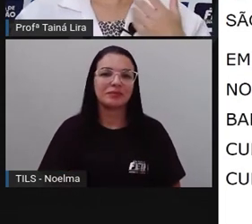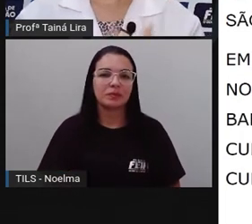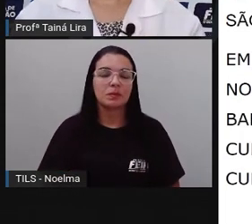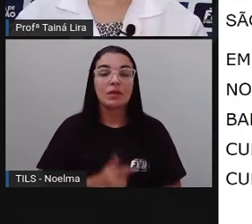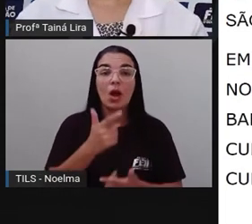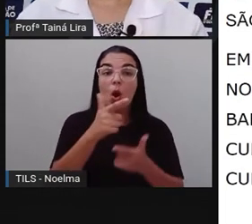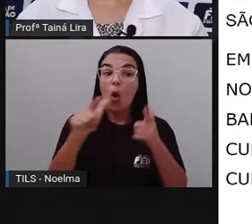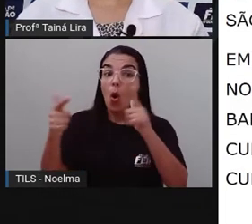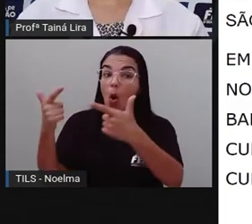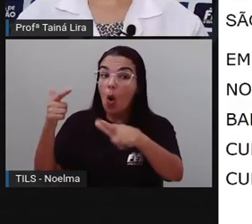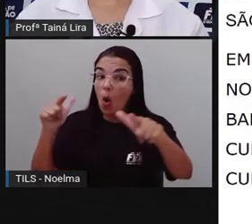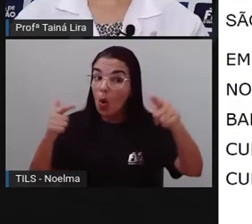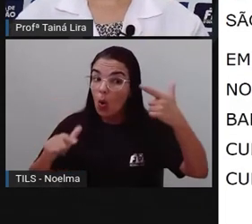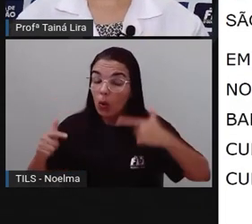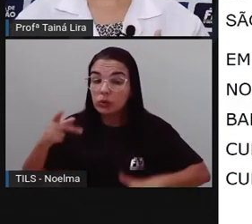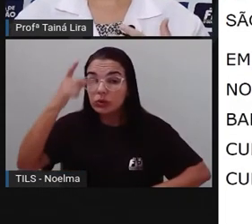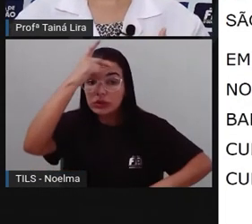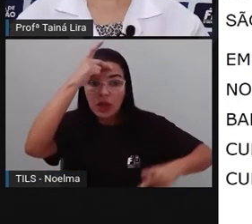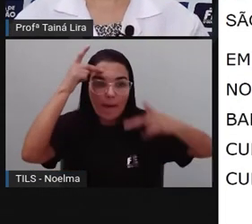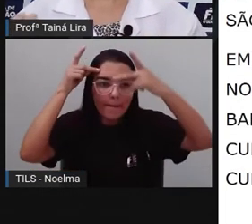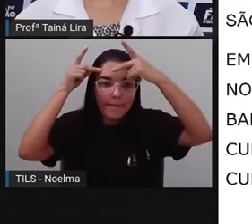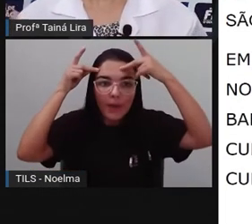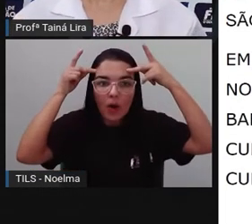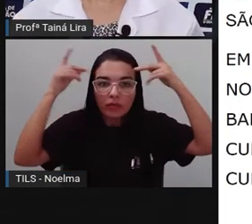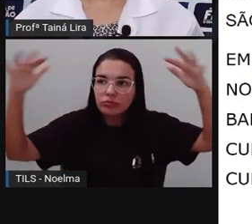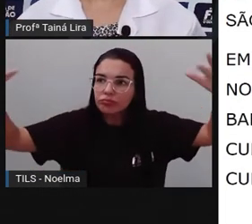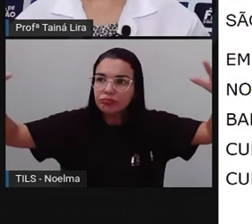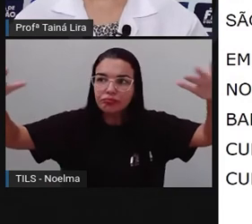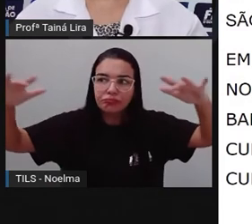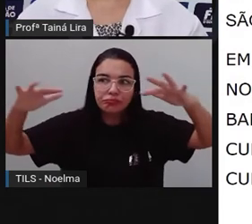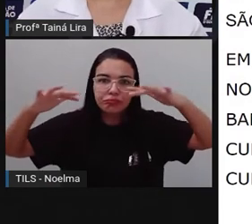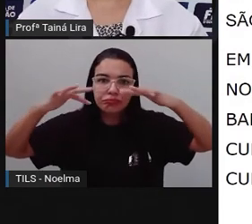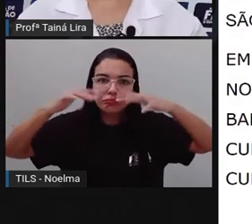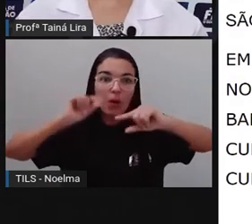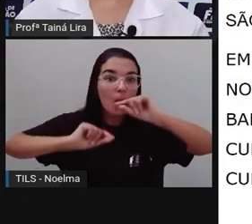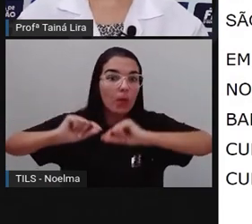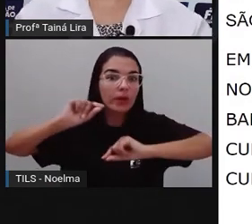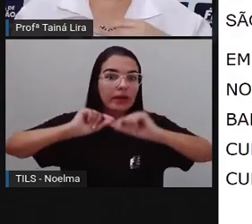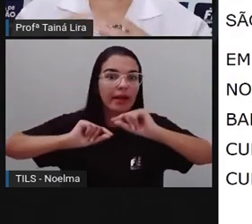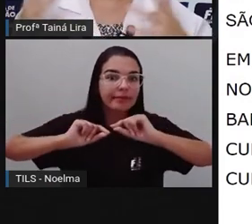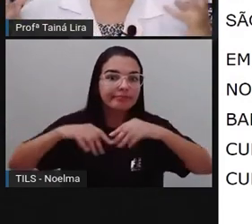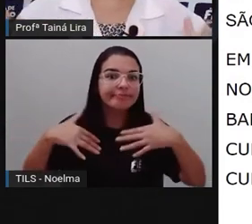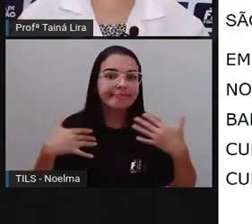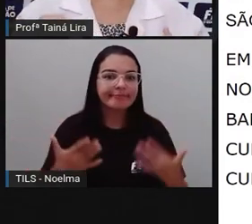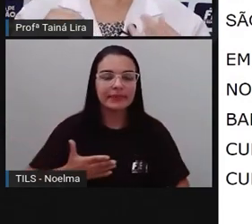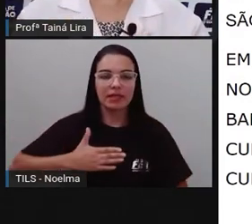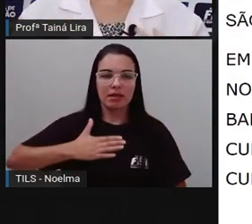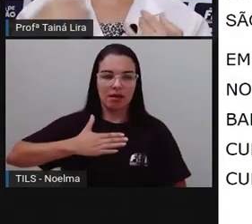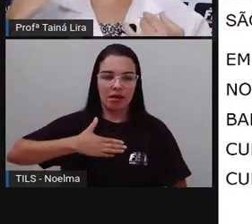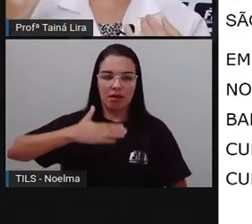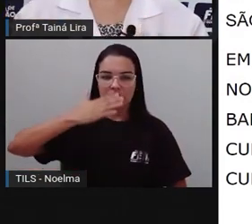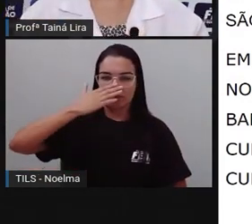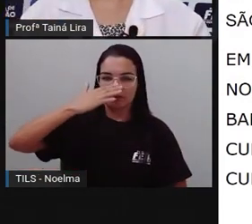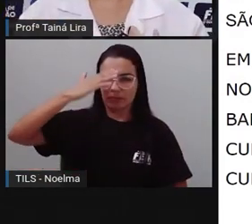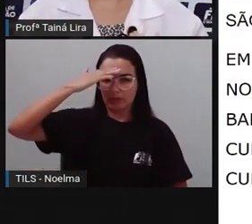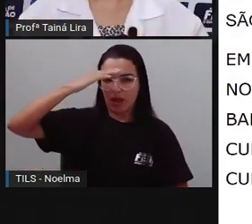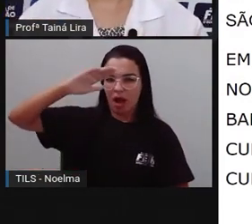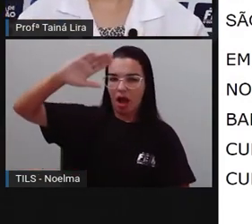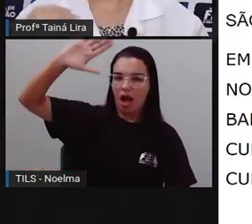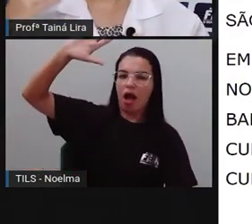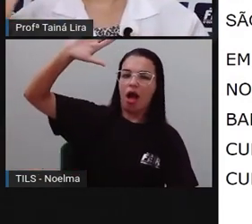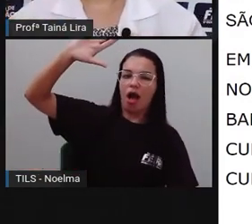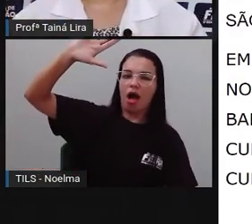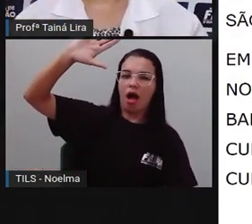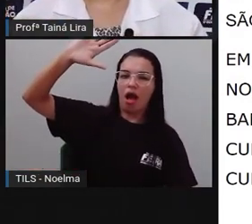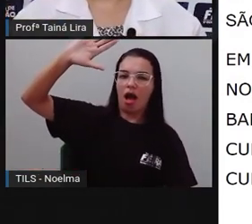Outros povos também foram os povos do Oriente Médio. Então, olha lá, os povos árabes, os sauditas, né,